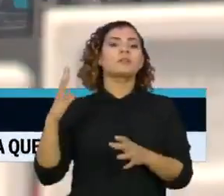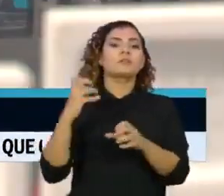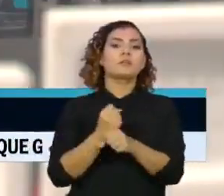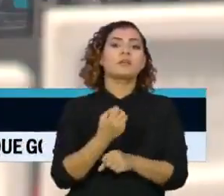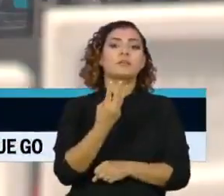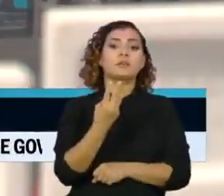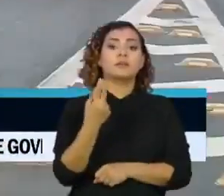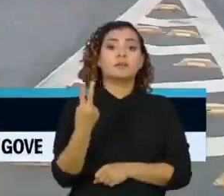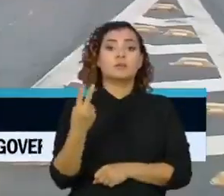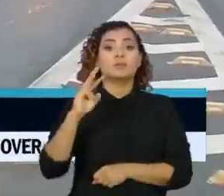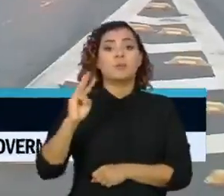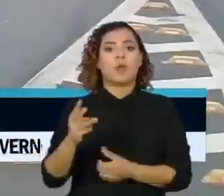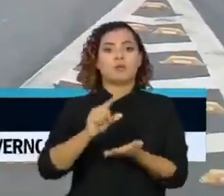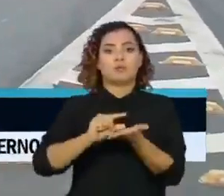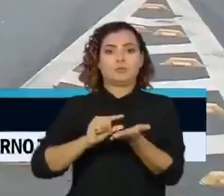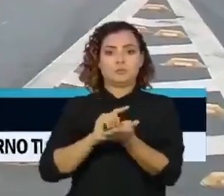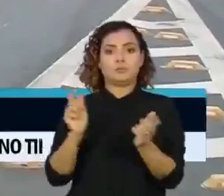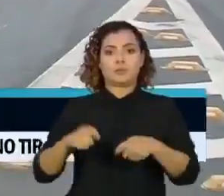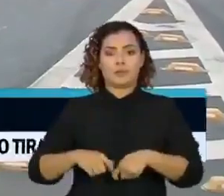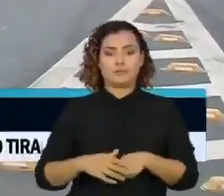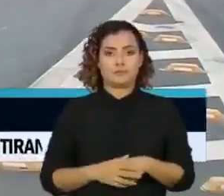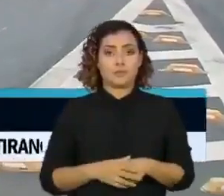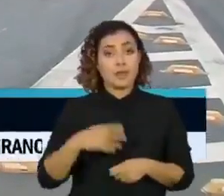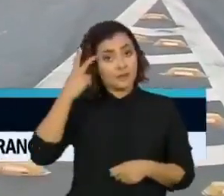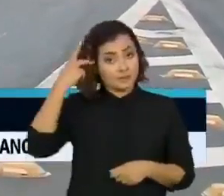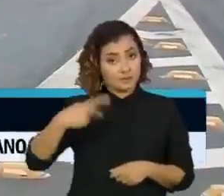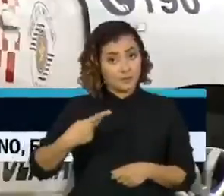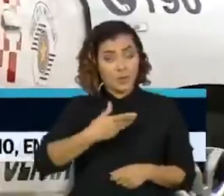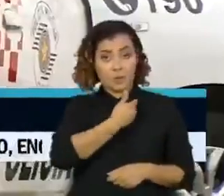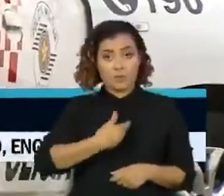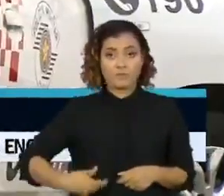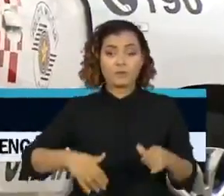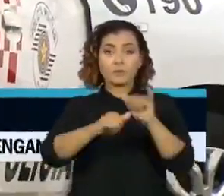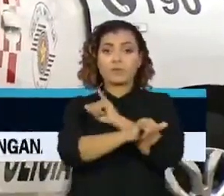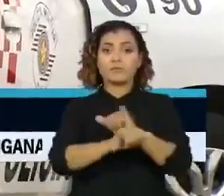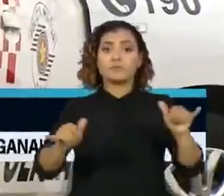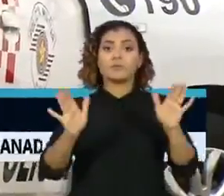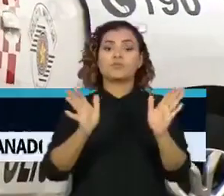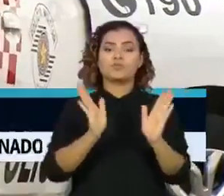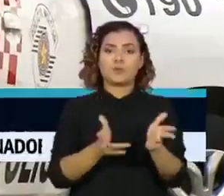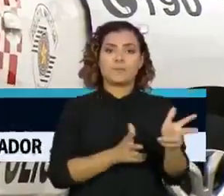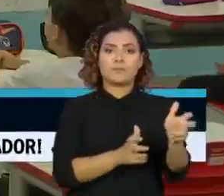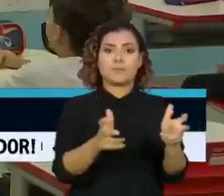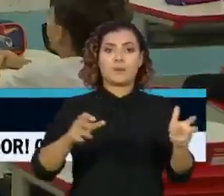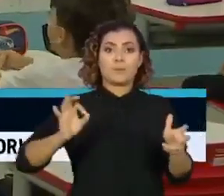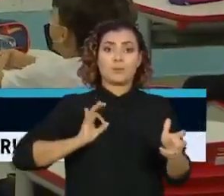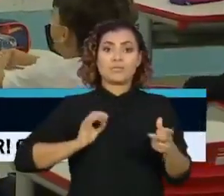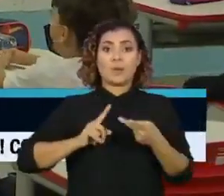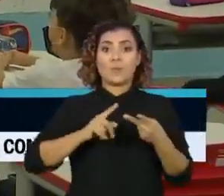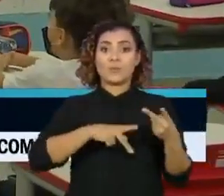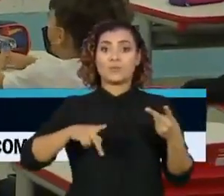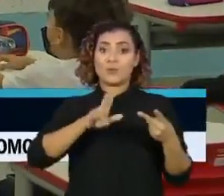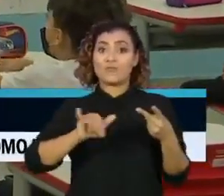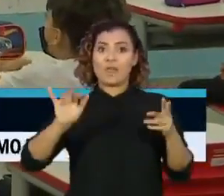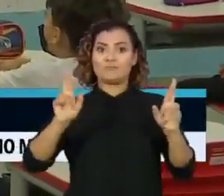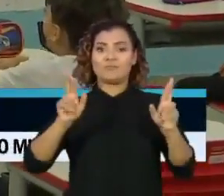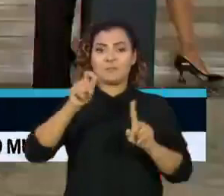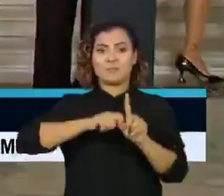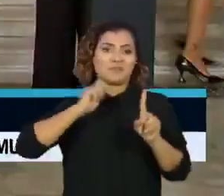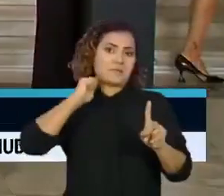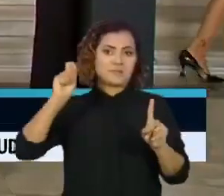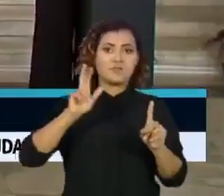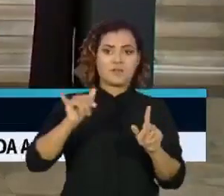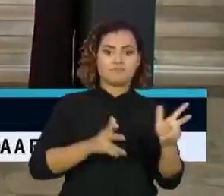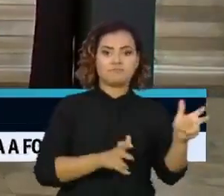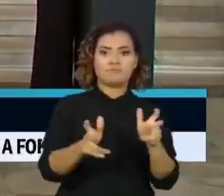32 milhões de doses. Já em São Paulo, o governo do estado anunciou a imunização de policiais e de professores no mês de abril.